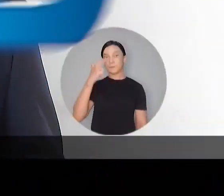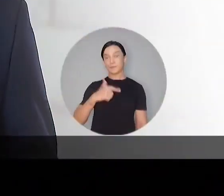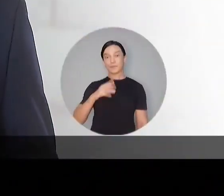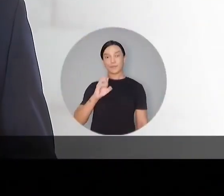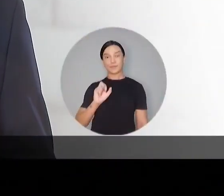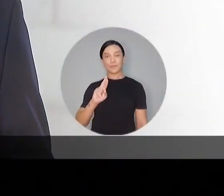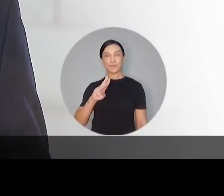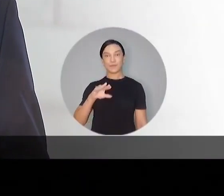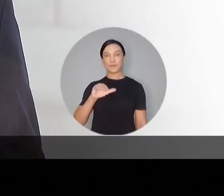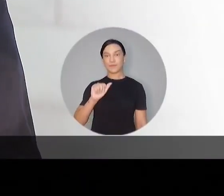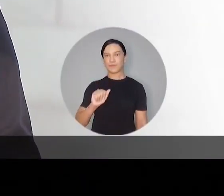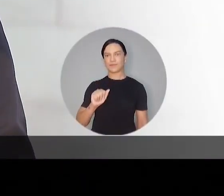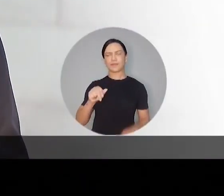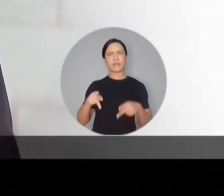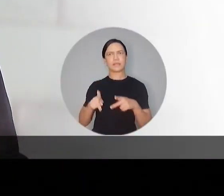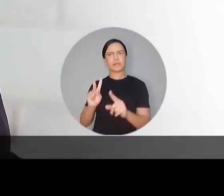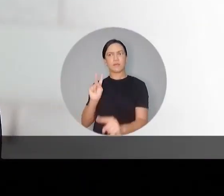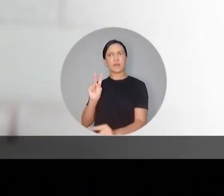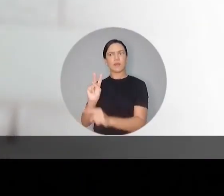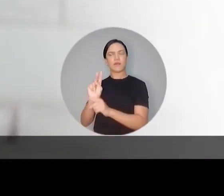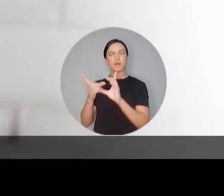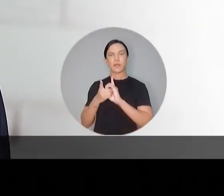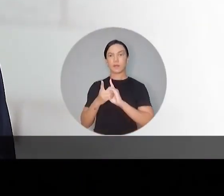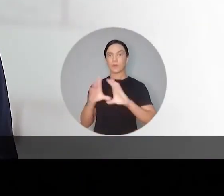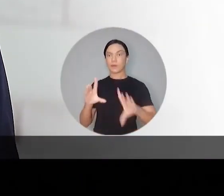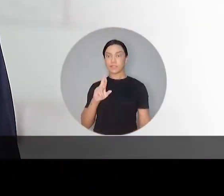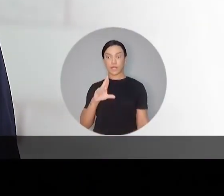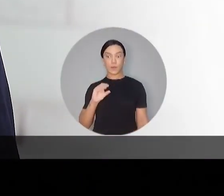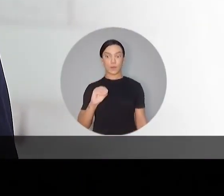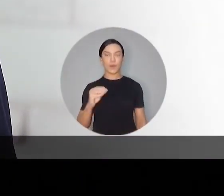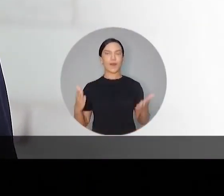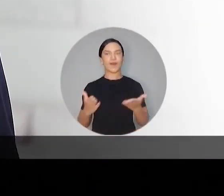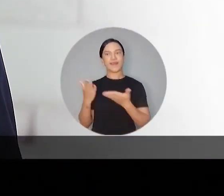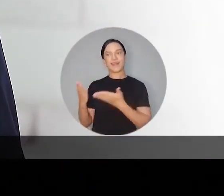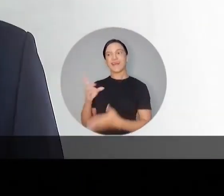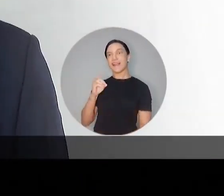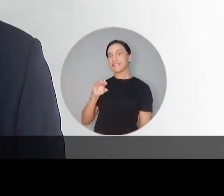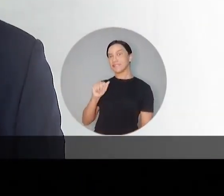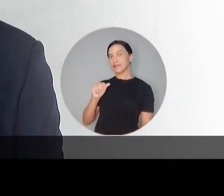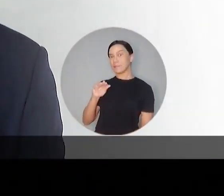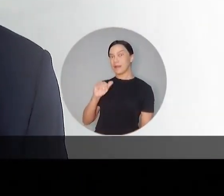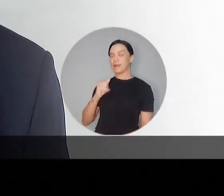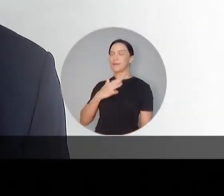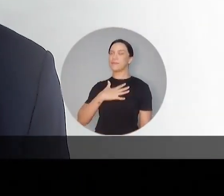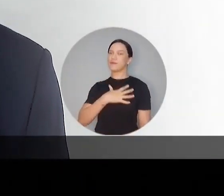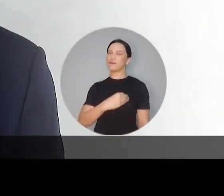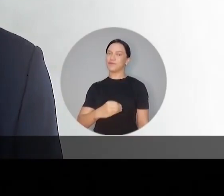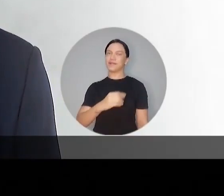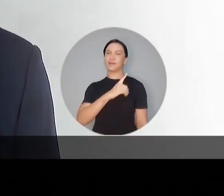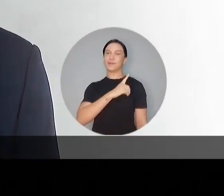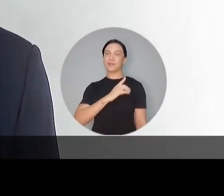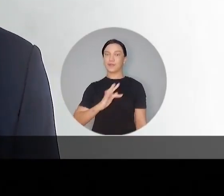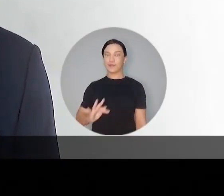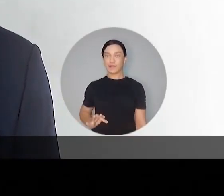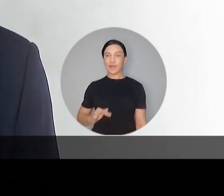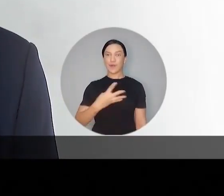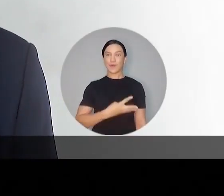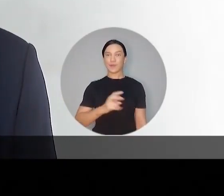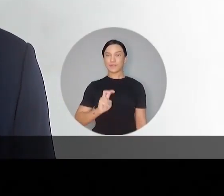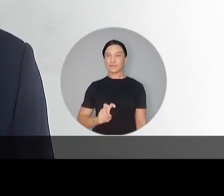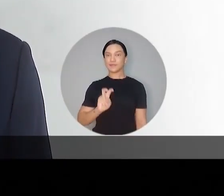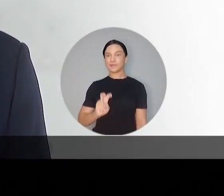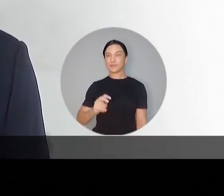Eu sou César Maia. César Maia. Sempre defendi a democracia e o rio. Agora é ela, Dani Maia, minha filha, deputada federal,